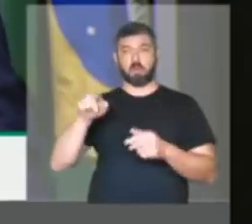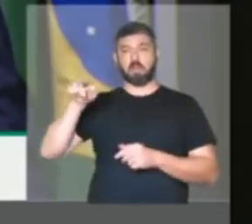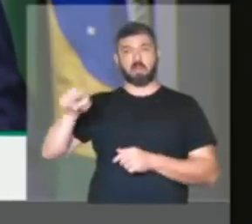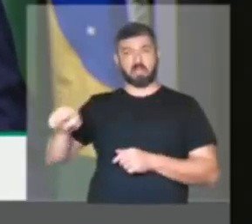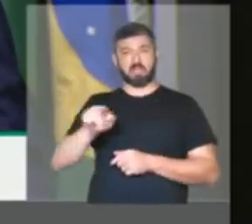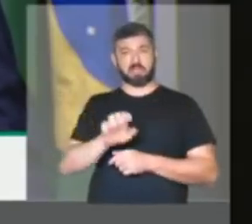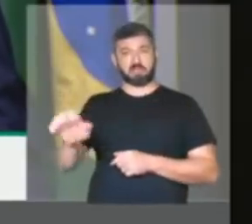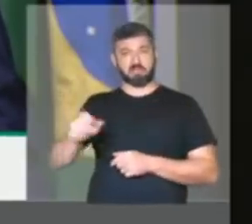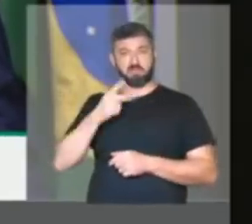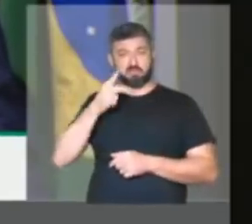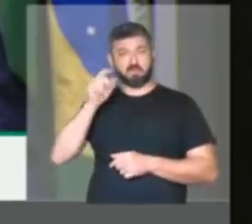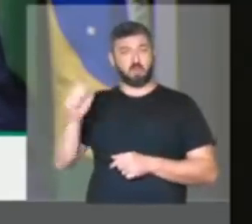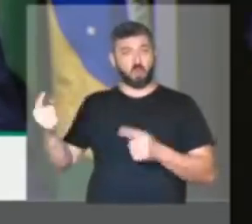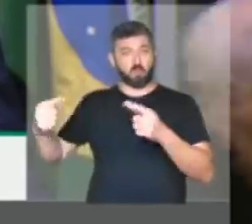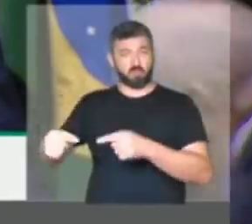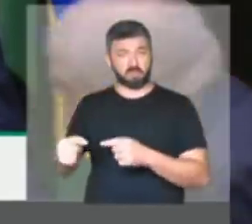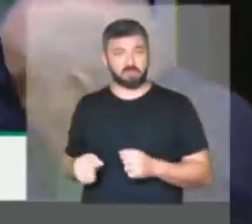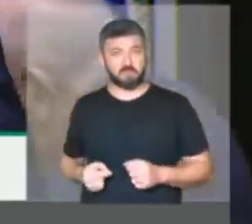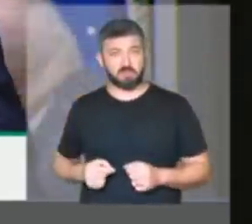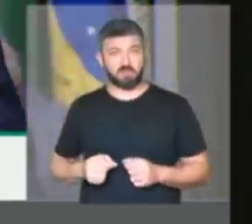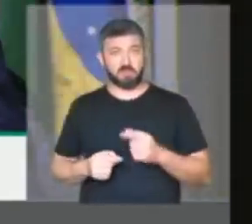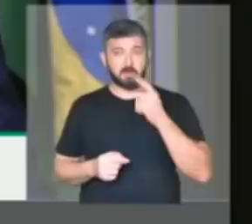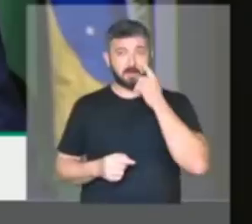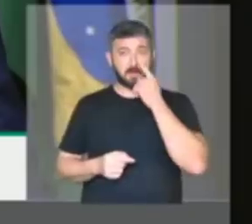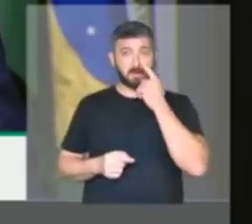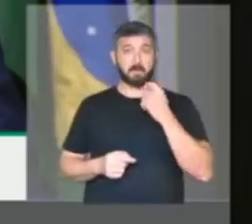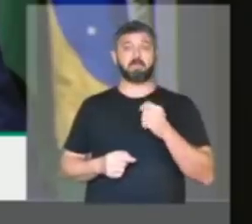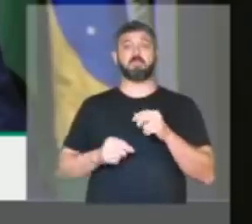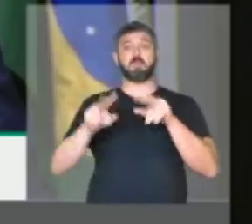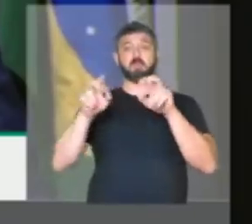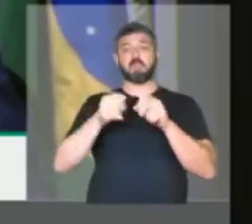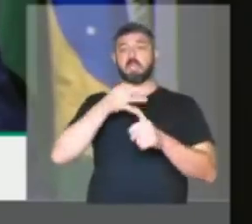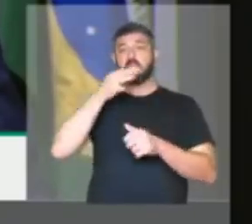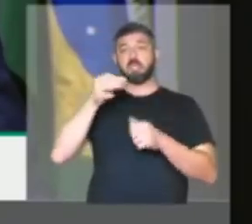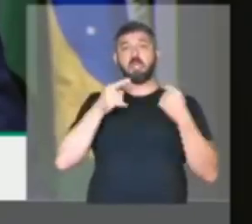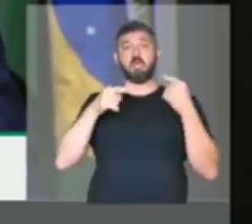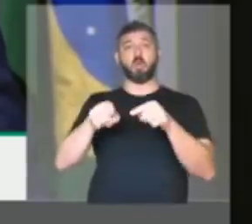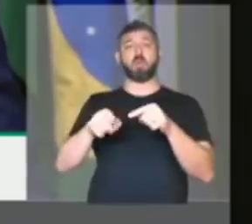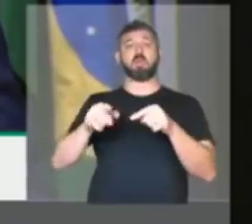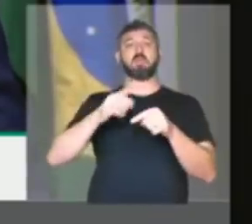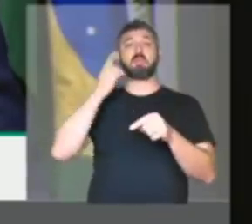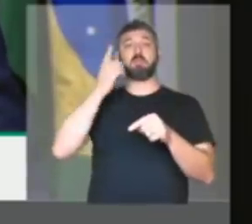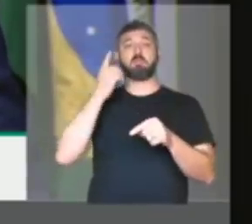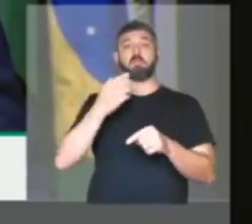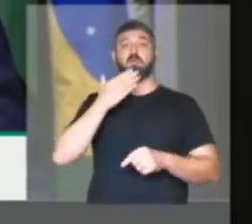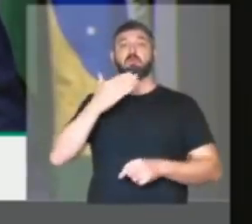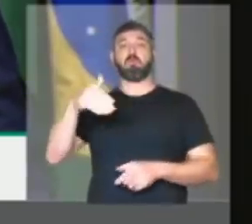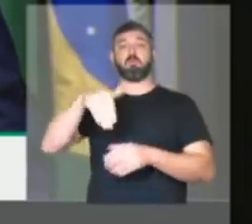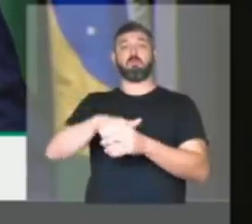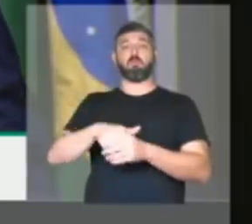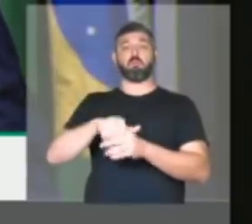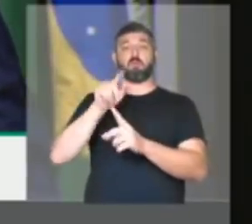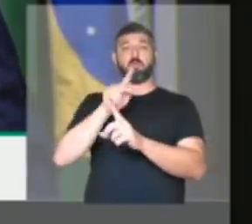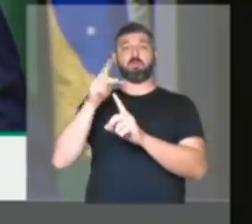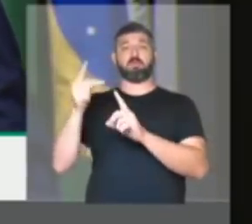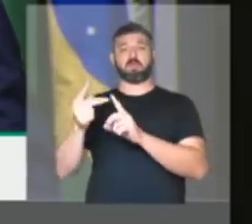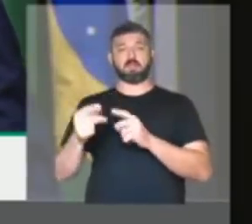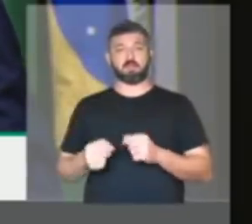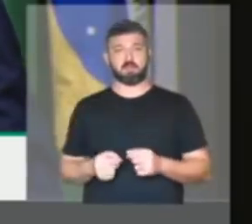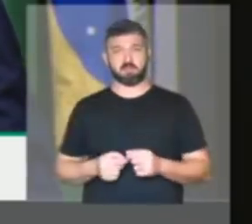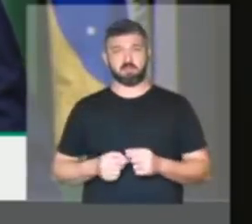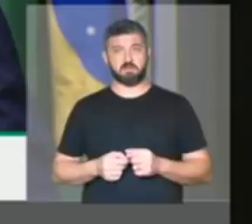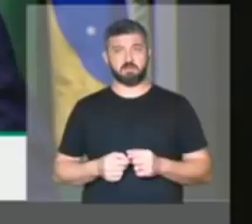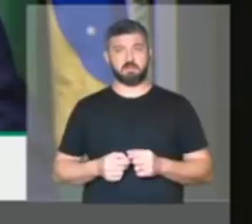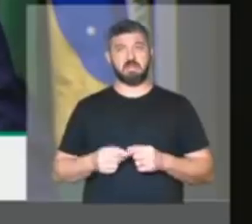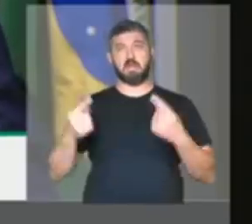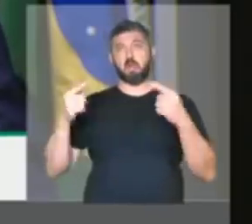muito poderosa utilizada pela oposição foi a questão da crítica aos parlamentares que votaram favoravelmente a reforma previdenciária, que